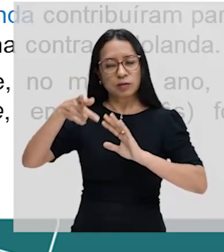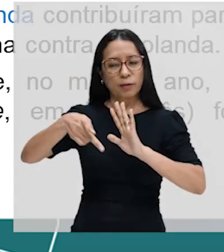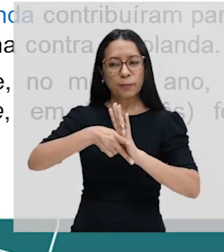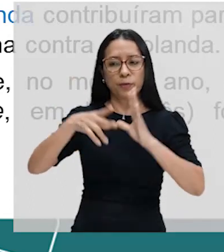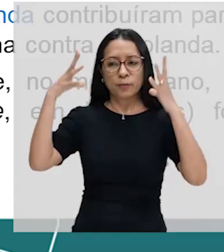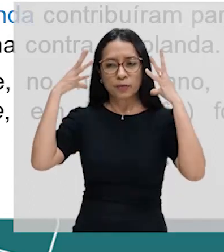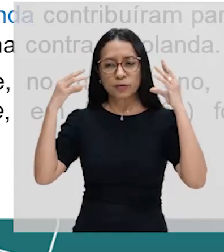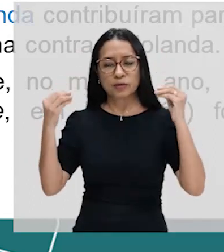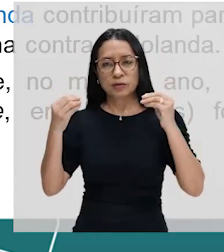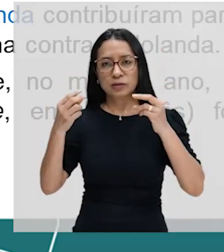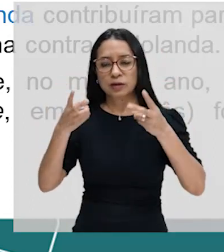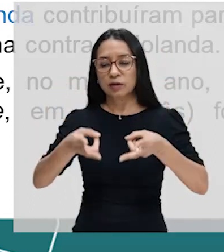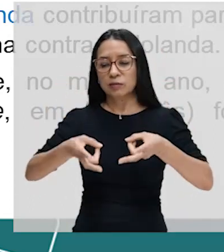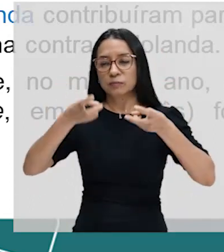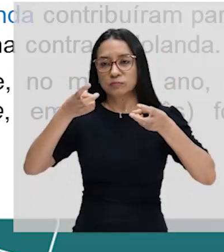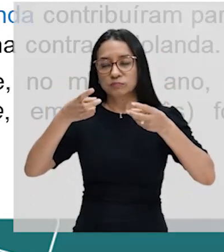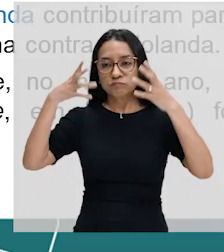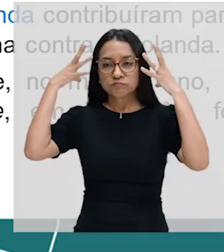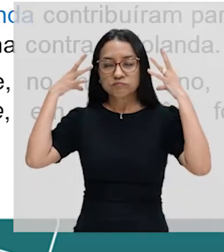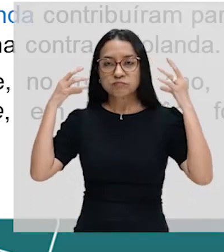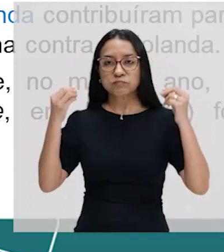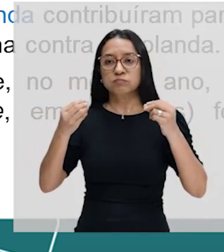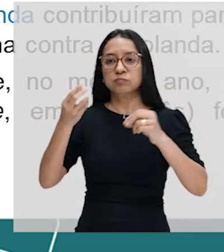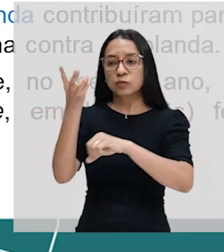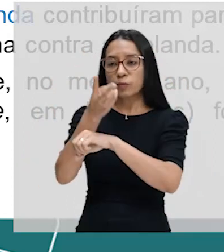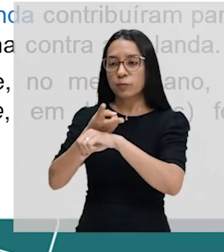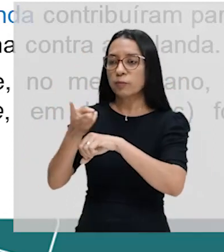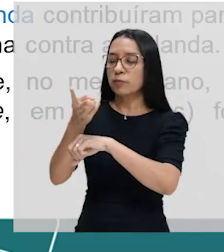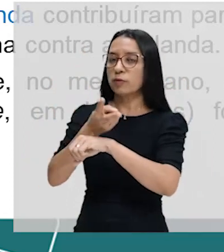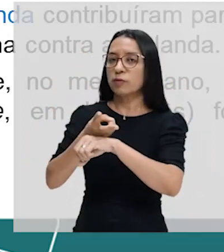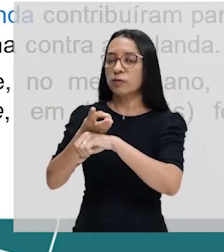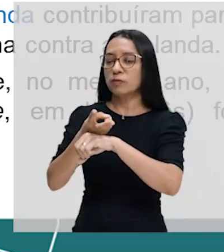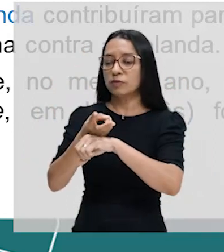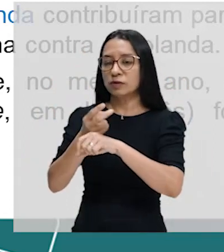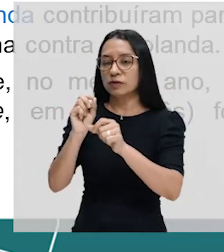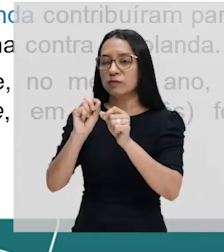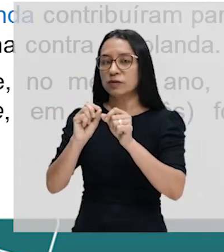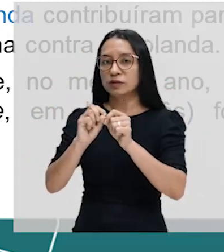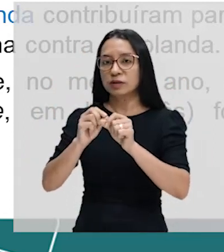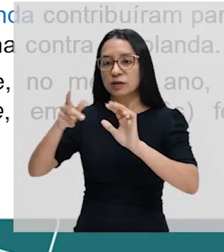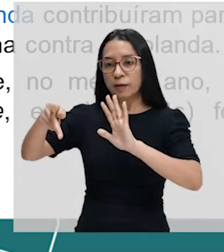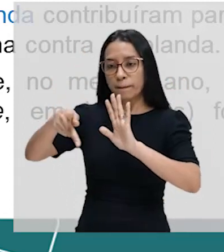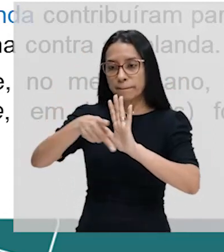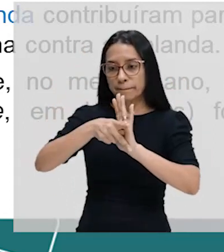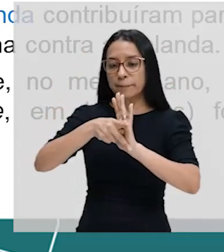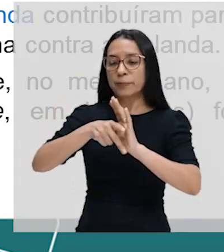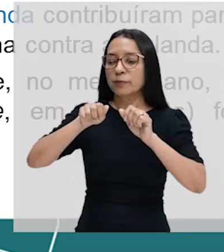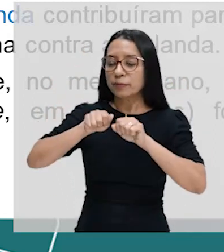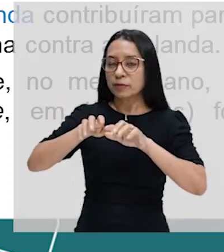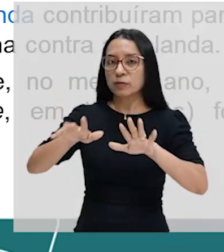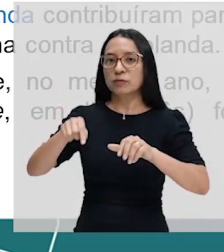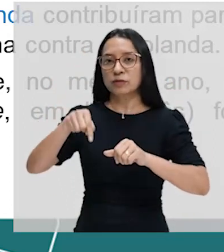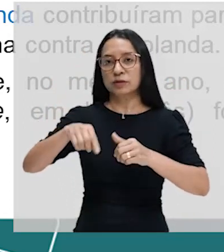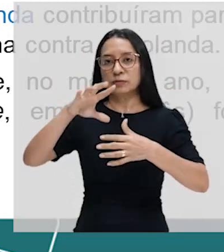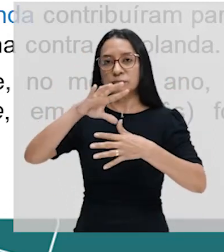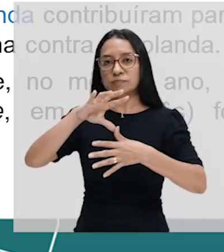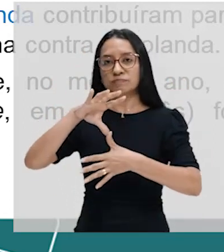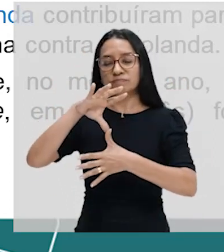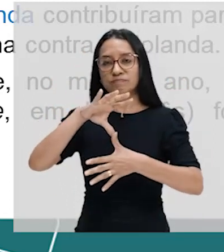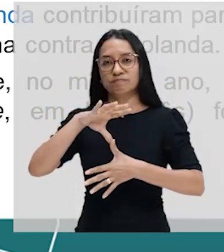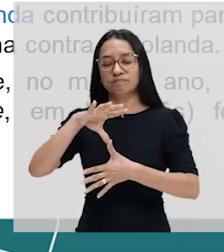Observe que os holandeses, eles vão procurar construir a sua própria colônia aqui na América,